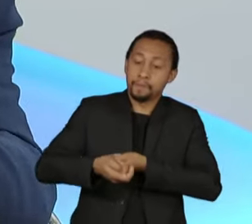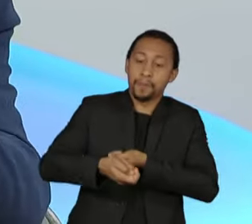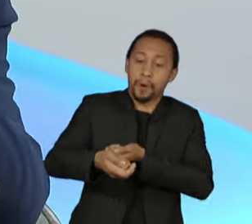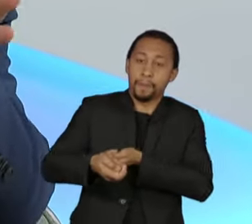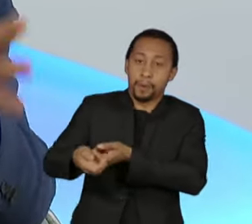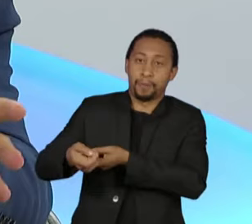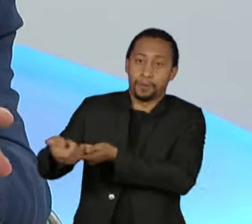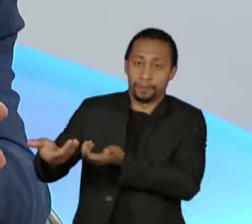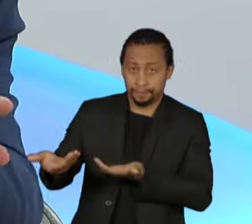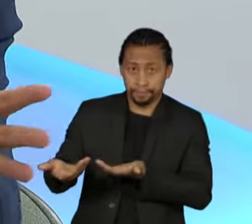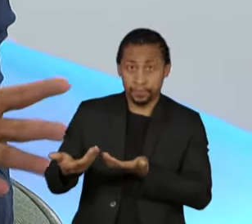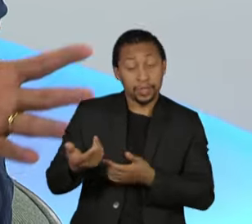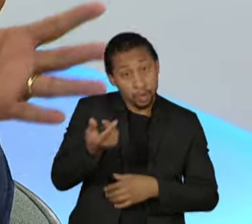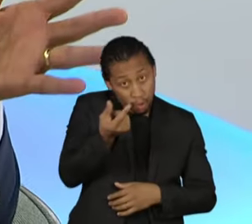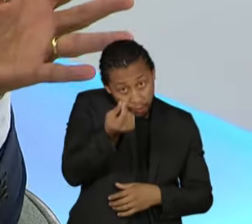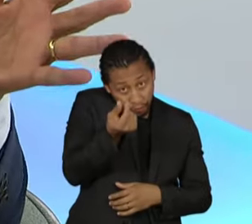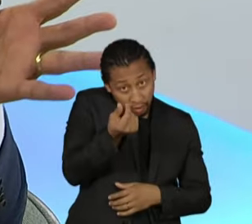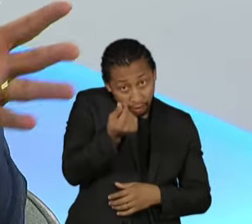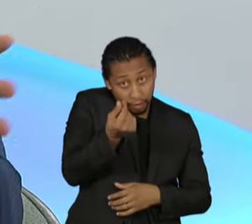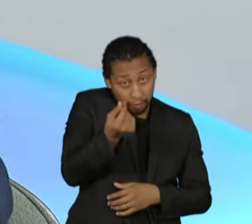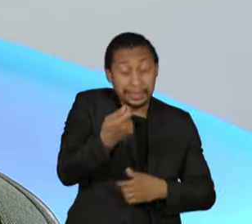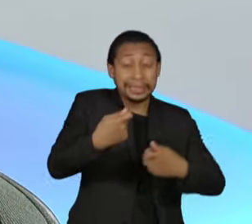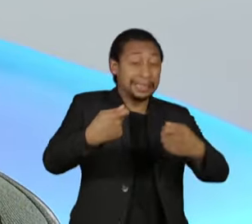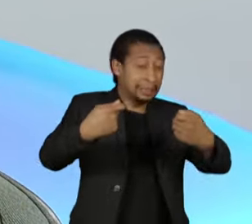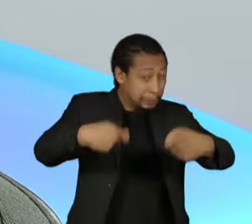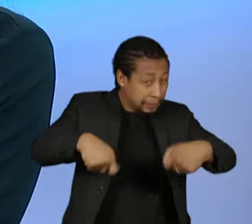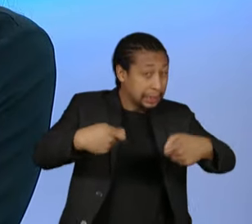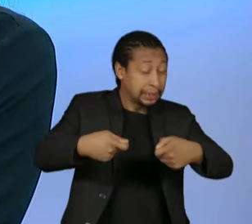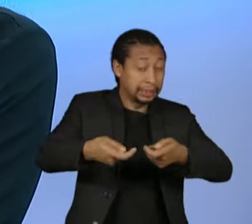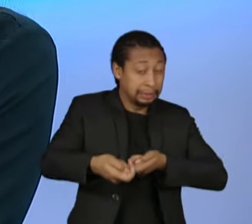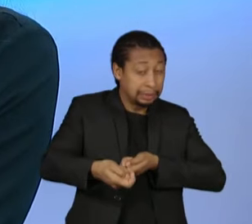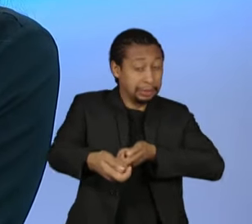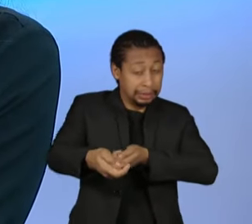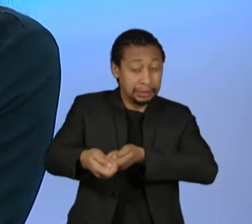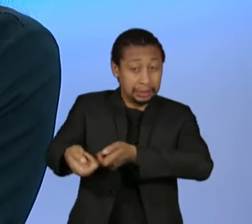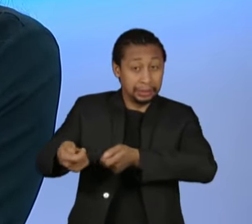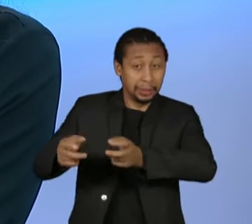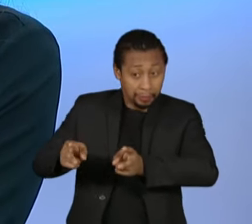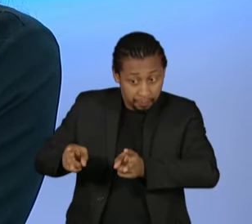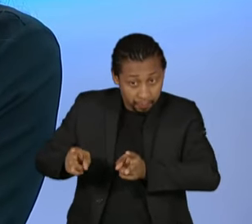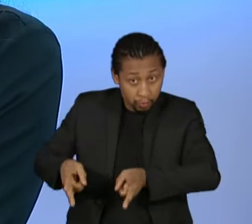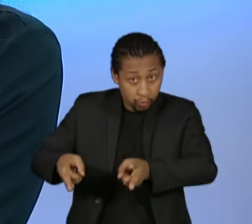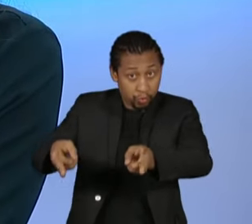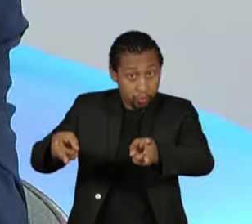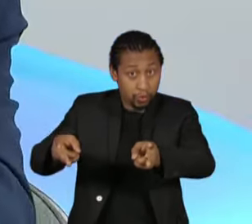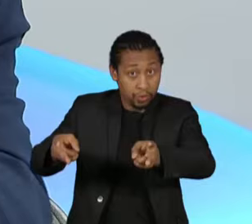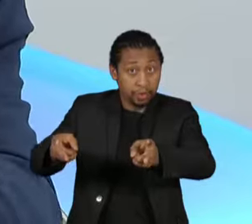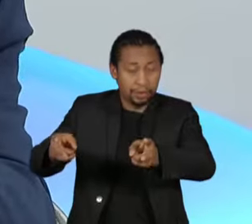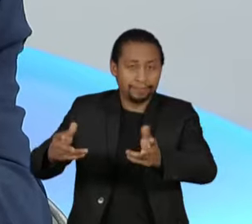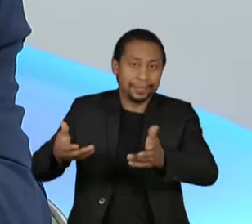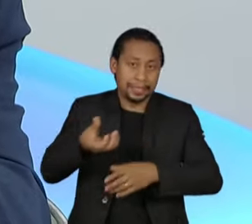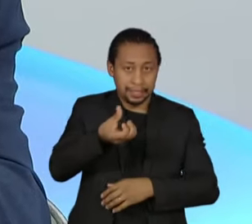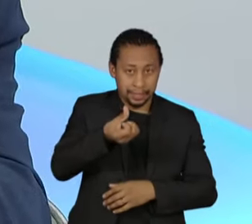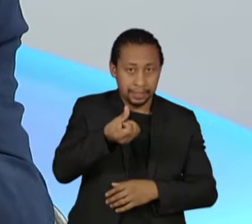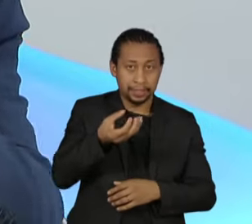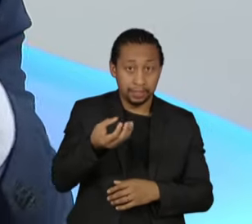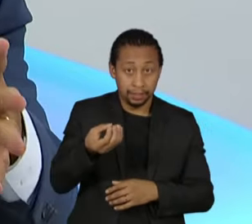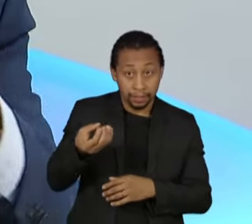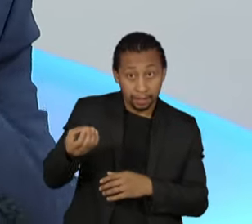para que a partir de janeiro se siga pagando o que se paga até dezembro, R$ 600,00,